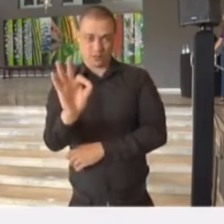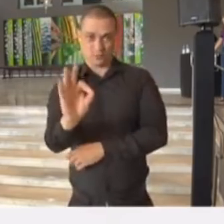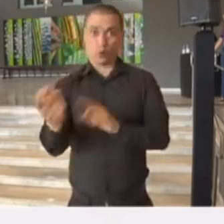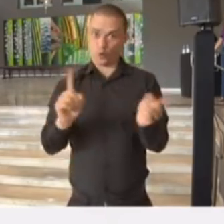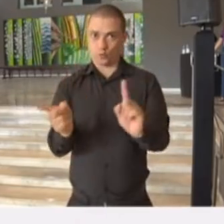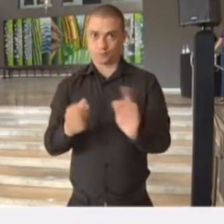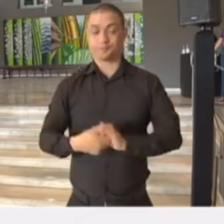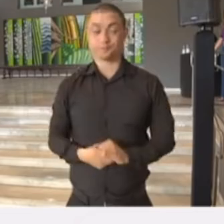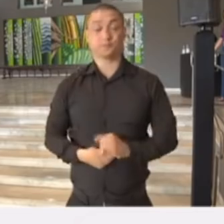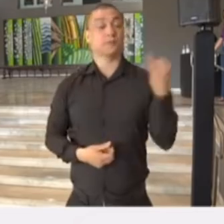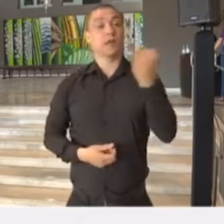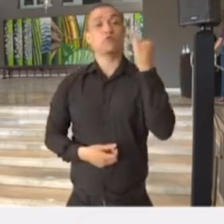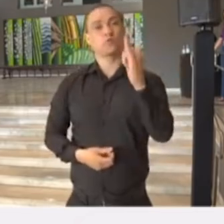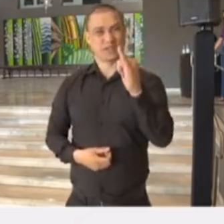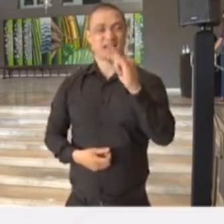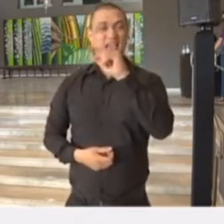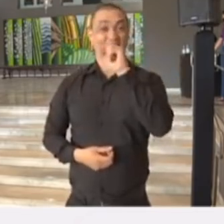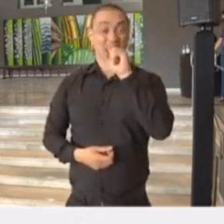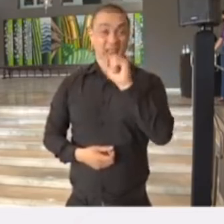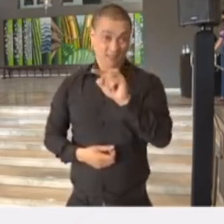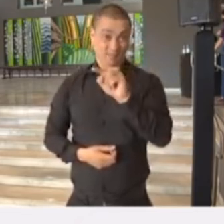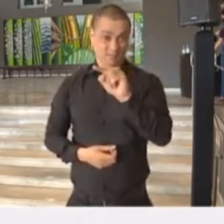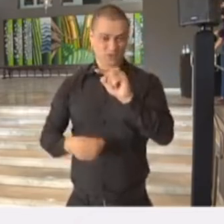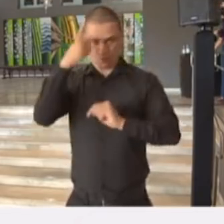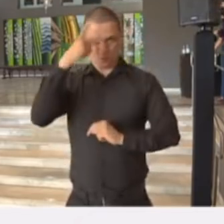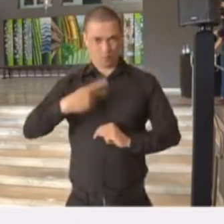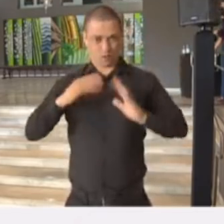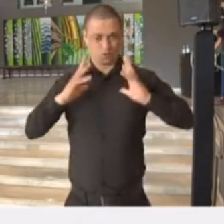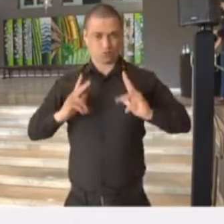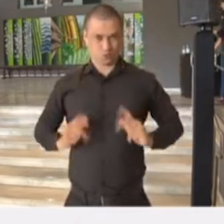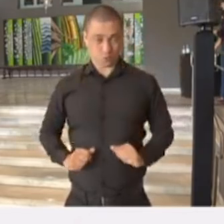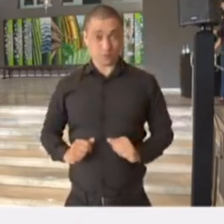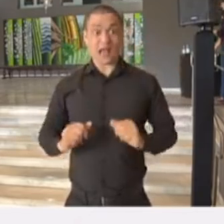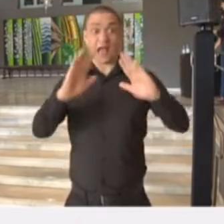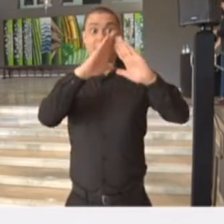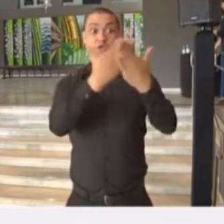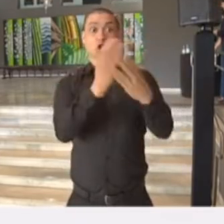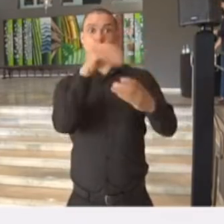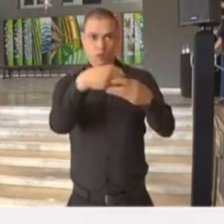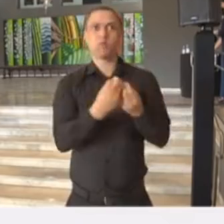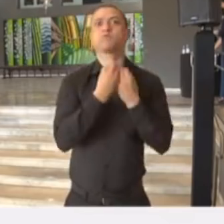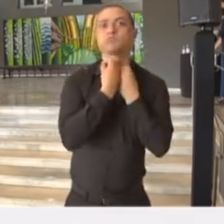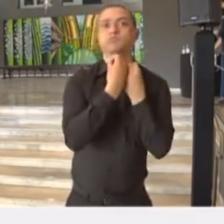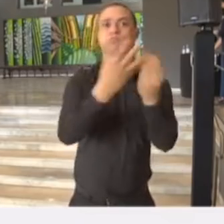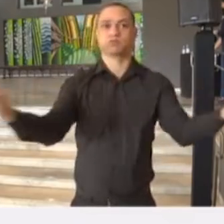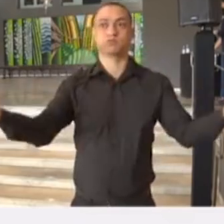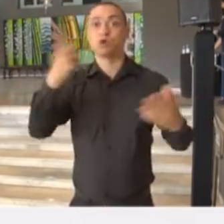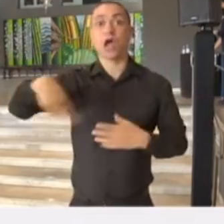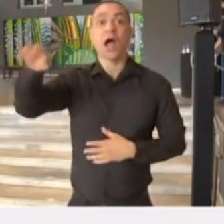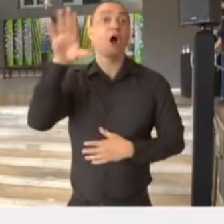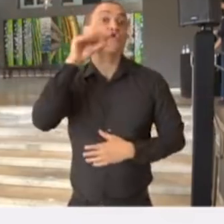É importante dizer que, no caso da higiene pessoal, nós vamos estar disponibilizando os EPIs necessários aos